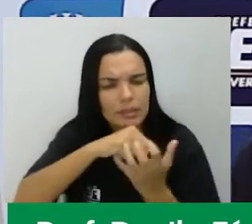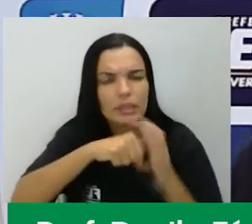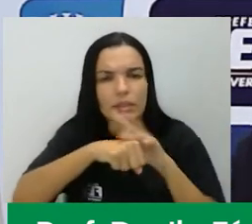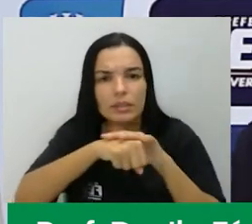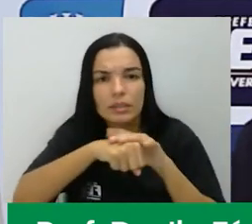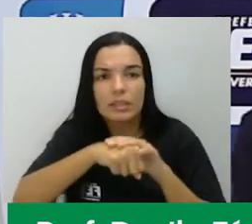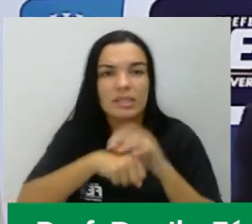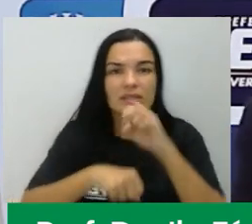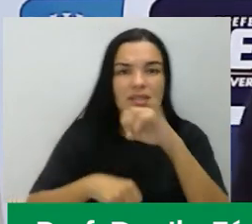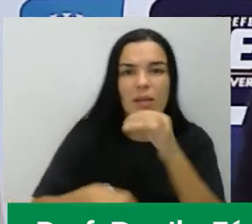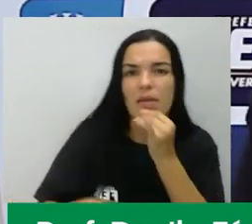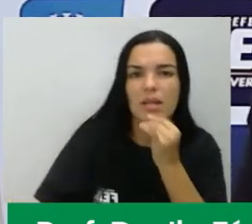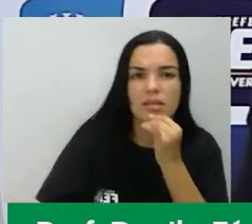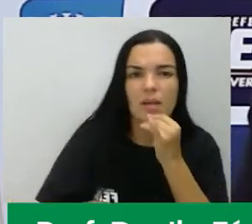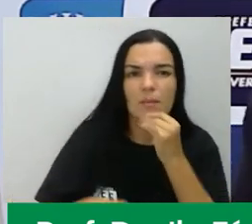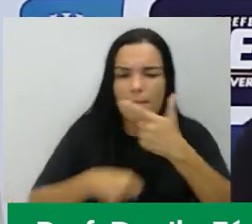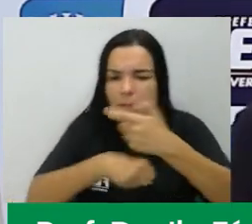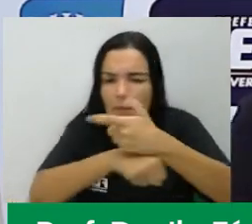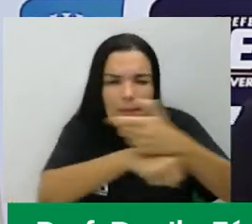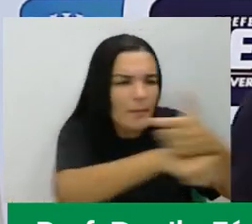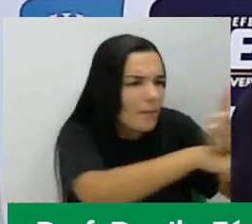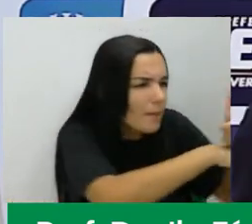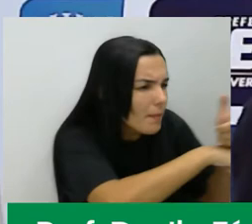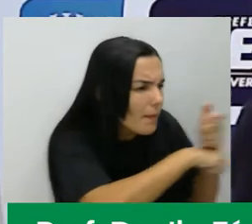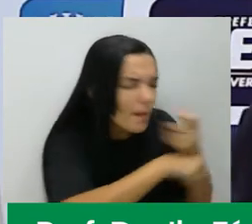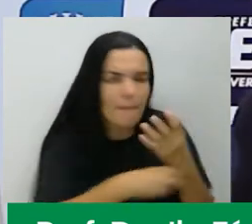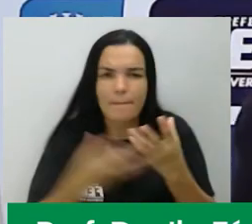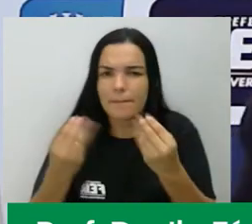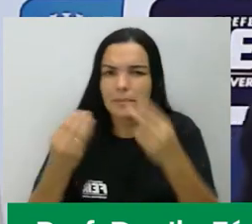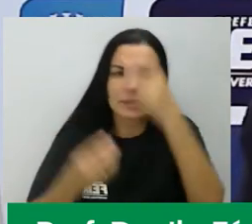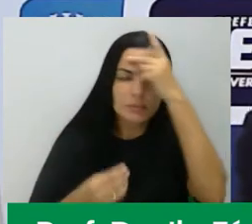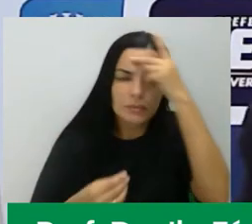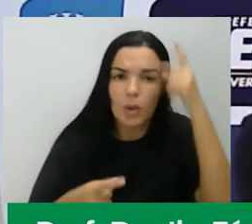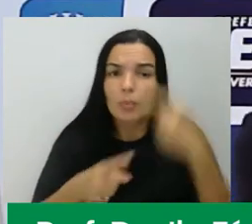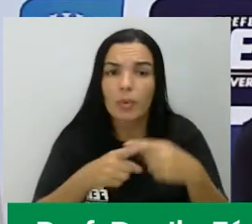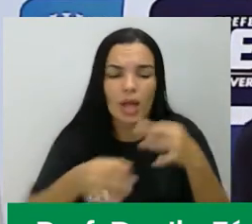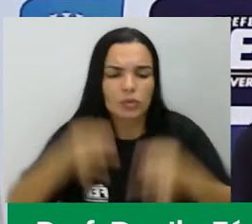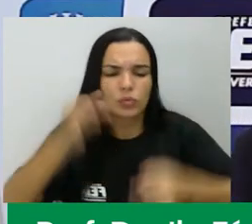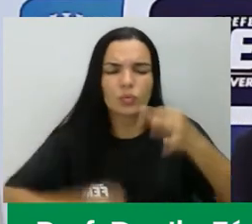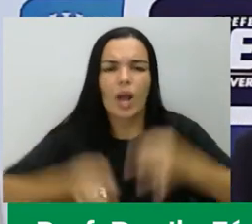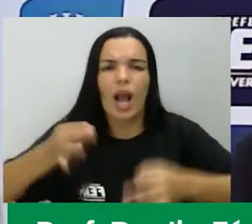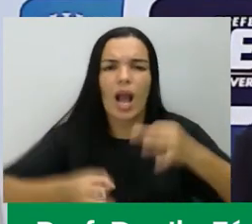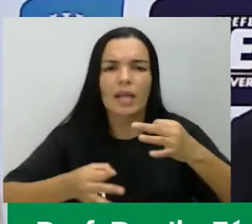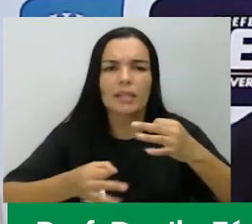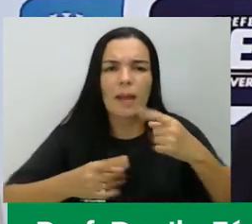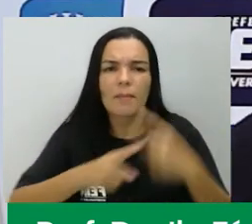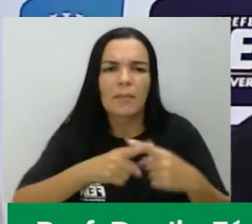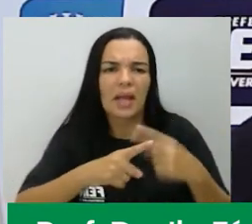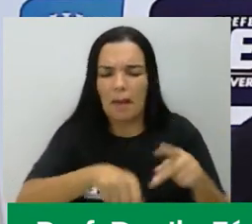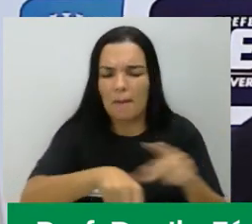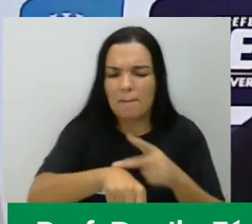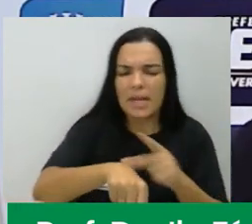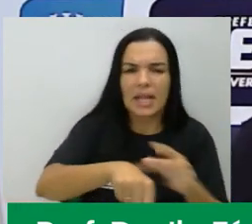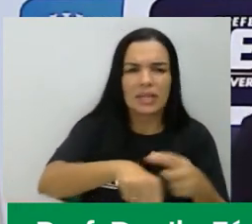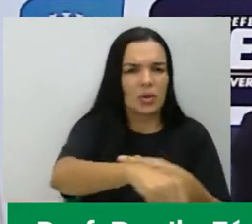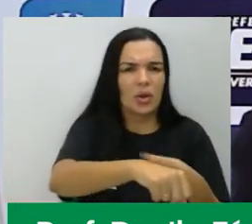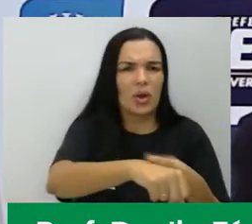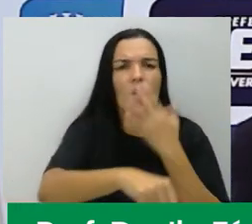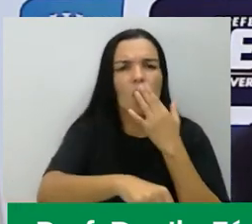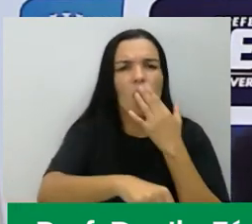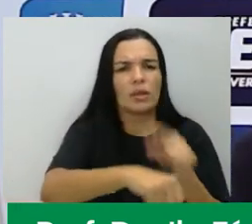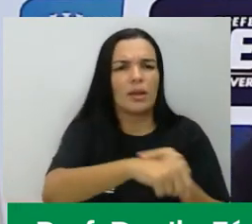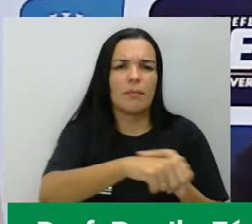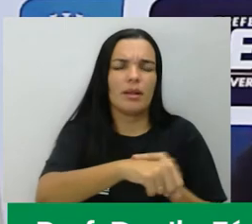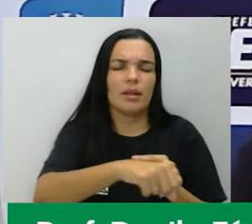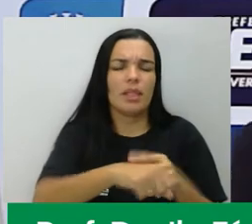pessoas julgadas, principalmente pela sua cor, pela sua condição social, o direito à vida é um direito